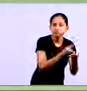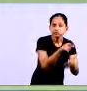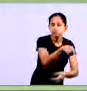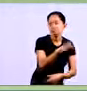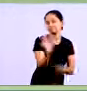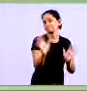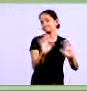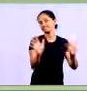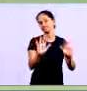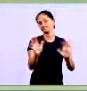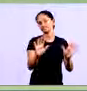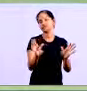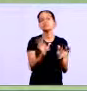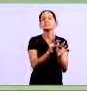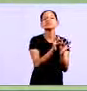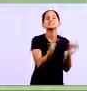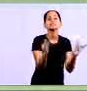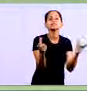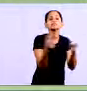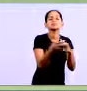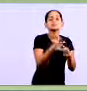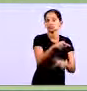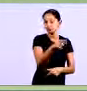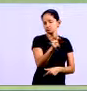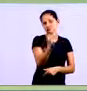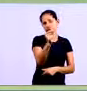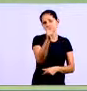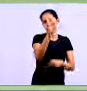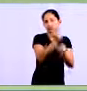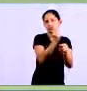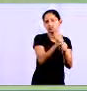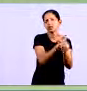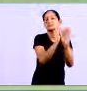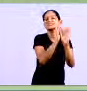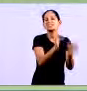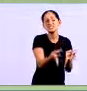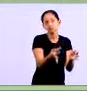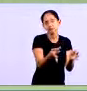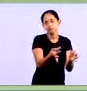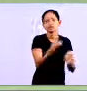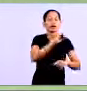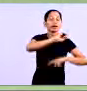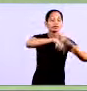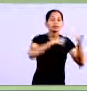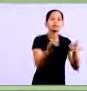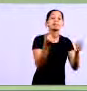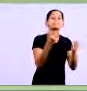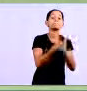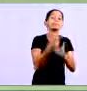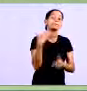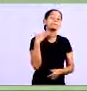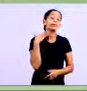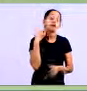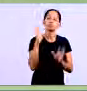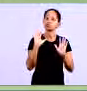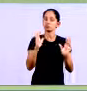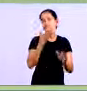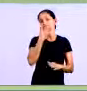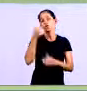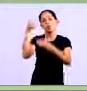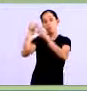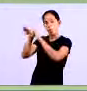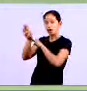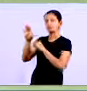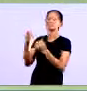aquele que dá liquidez, e tem aquelas entradas do dia também, que às vezes ficam no caixa, após o fechamento bancário, que vão para o banco no outro dia. Então, são esses contro